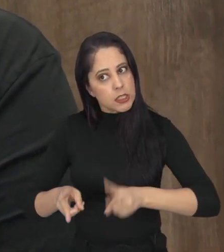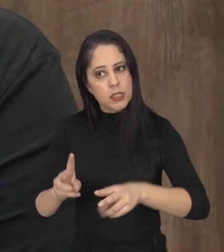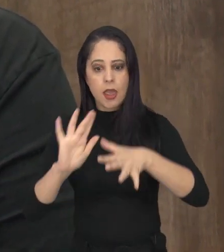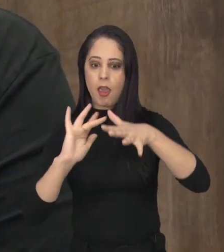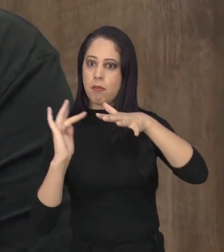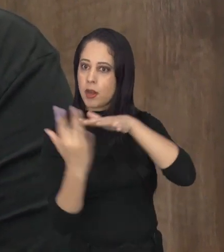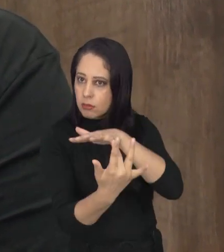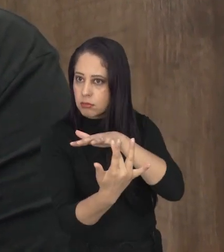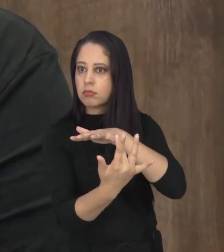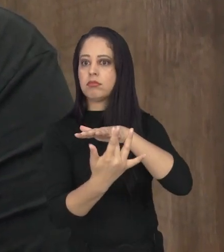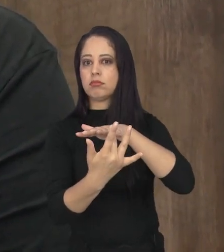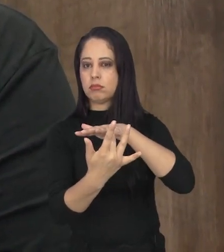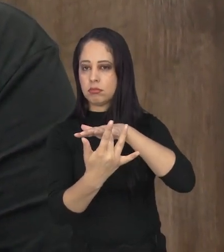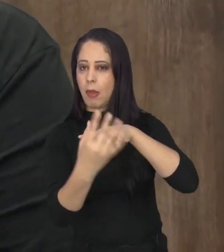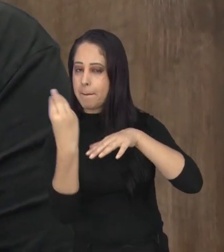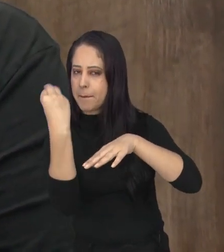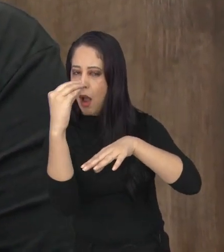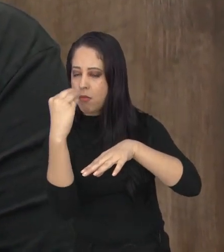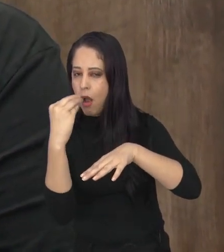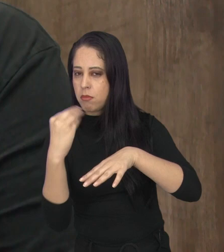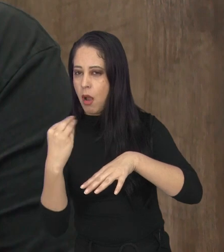precisa participar desse contexto.